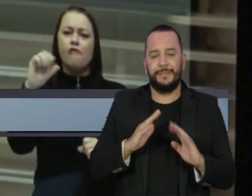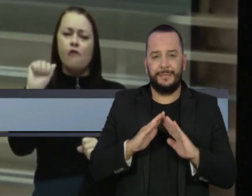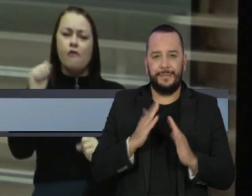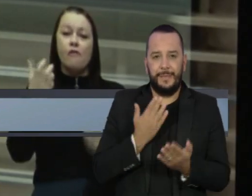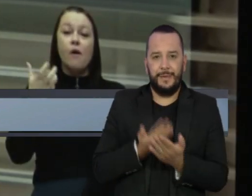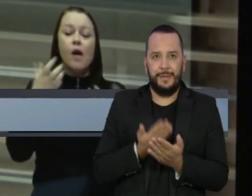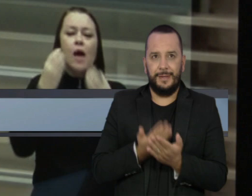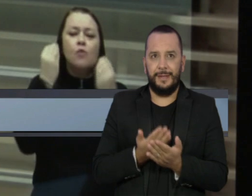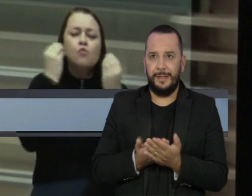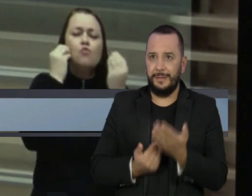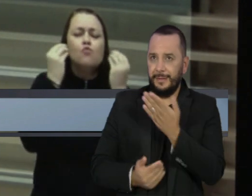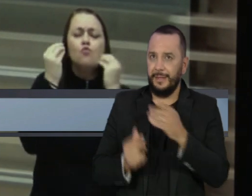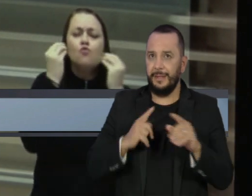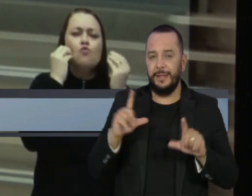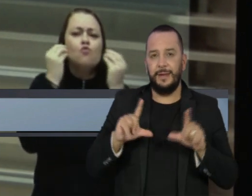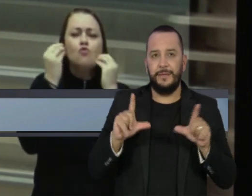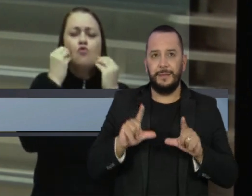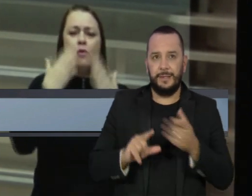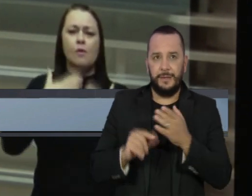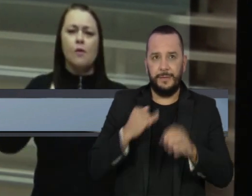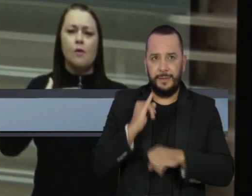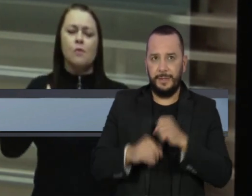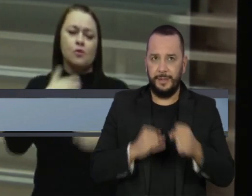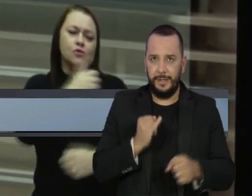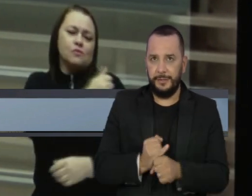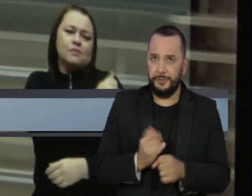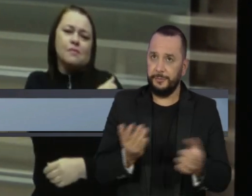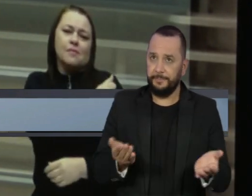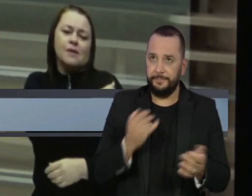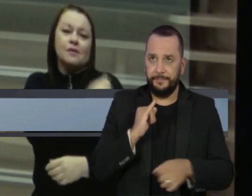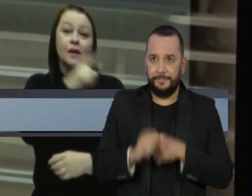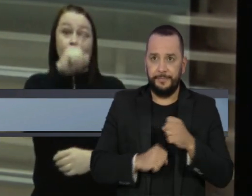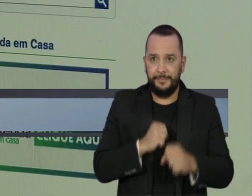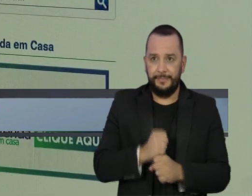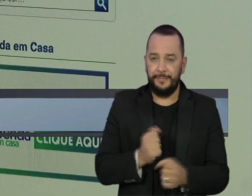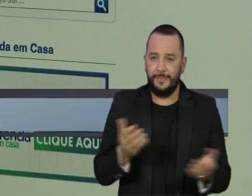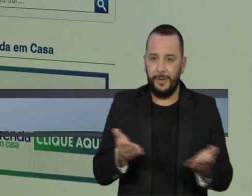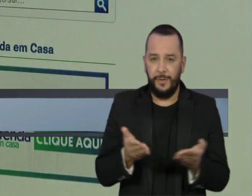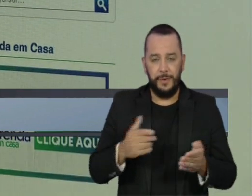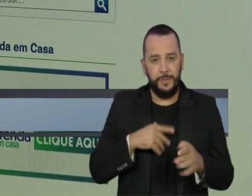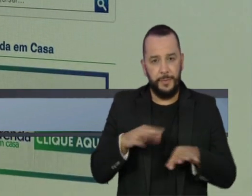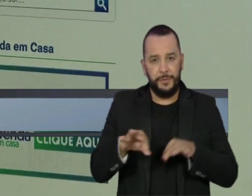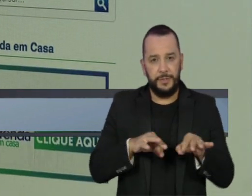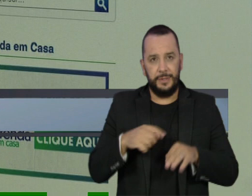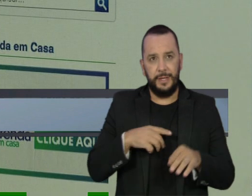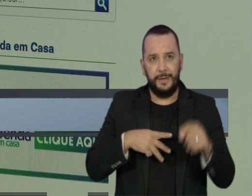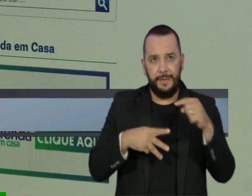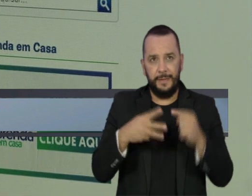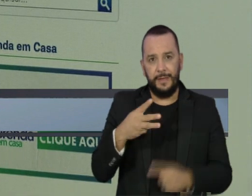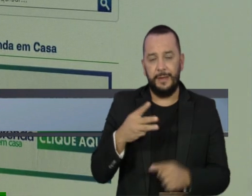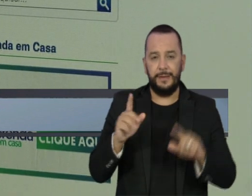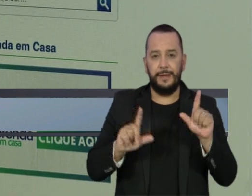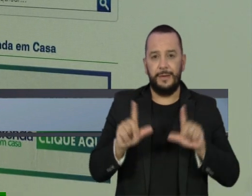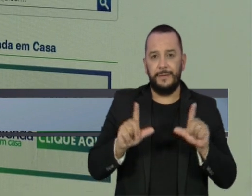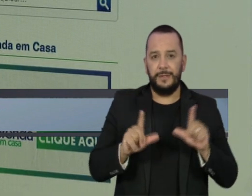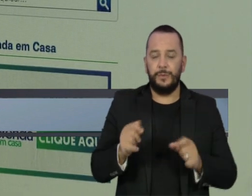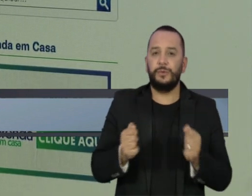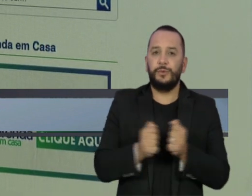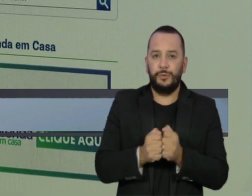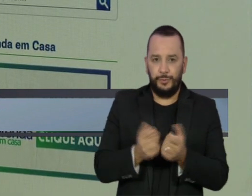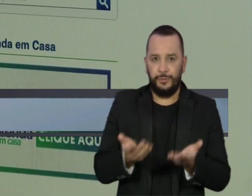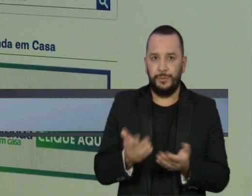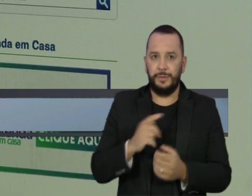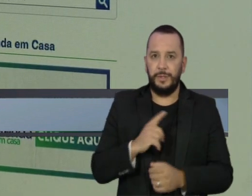com transmissões pela TV aberta e internet. Neste ano, o projeto vai ter três canais de televisão simultâneos.